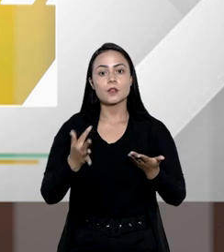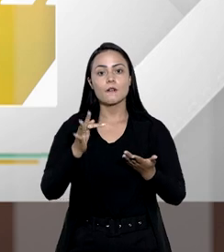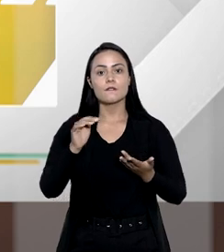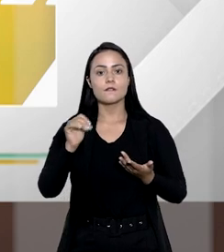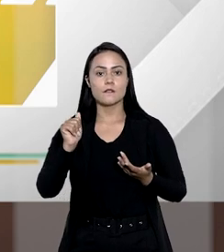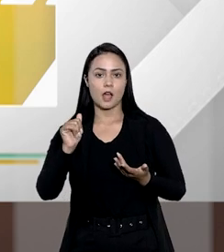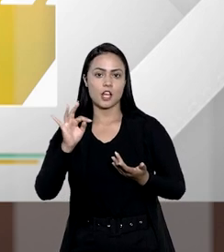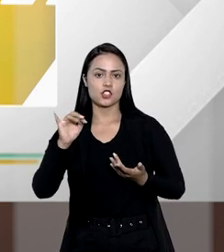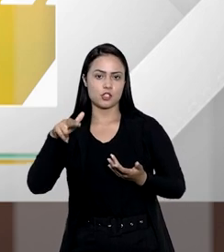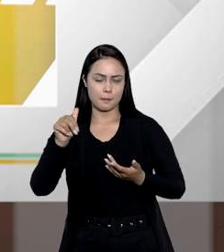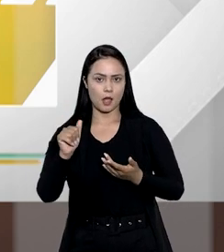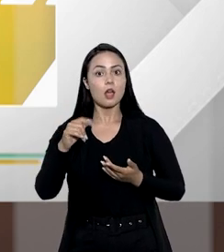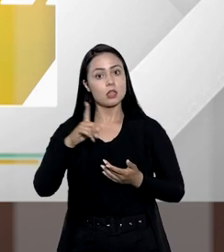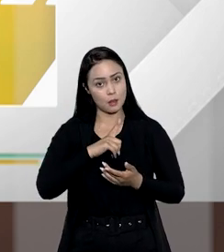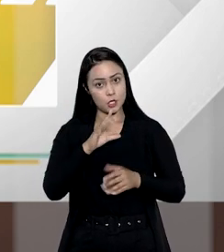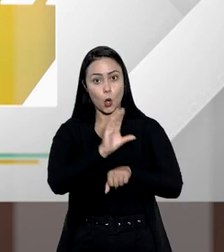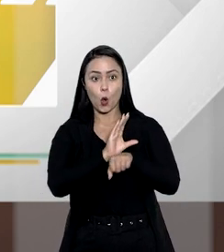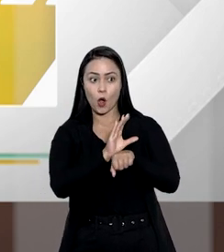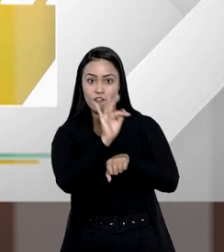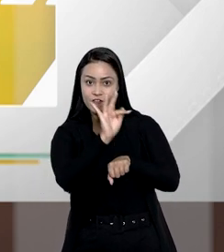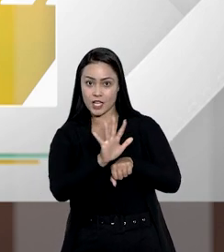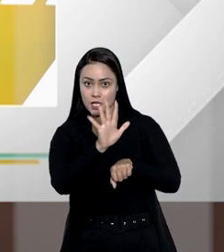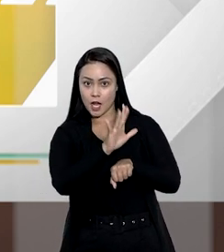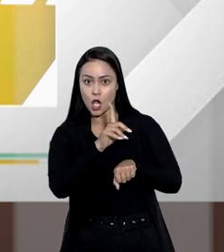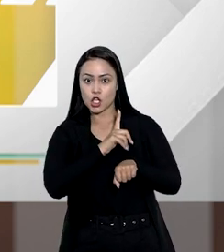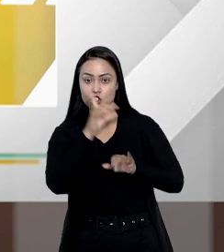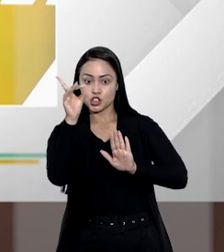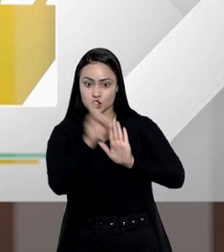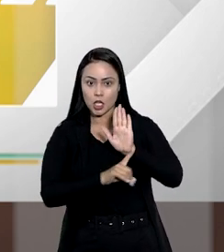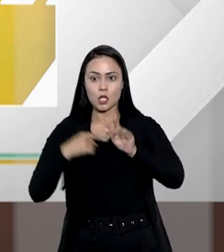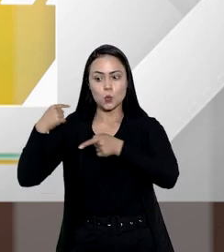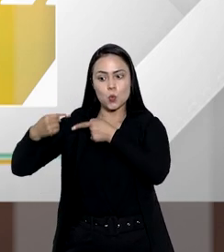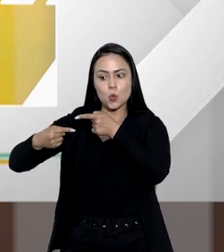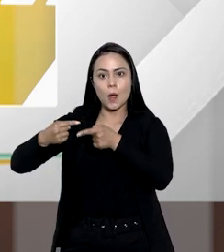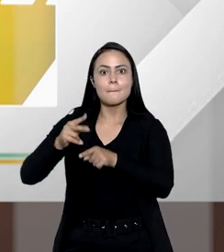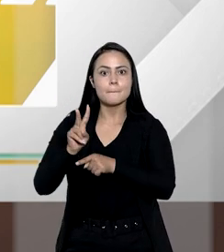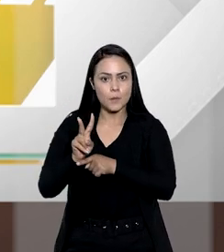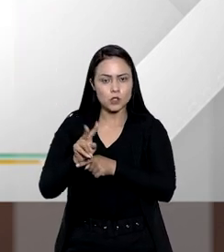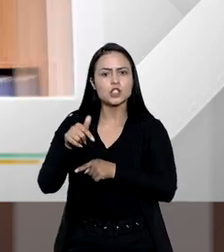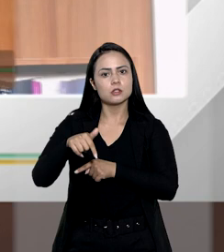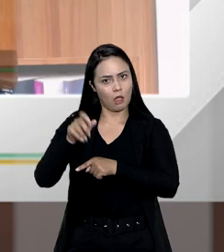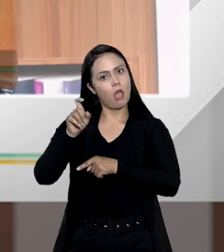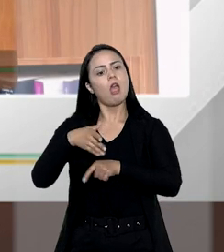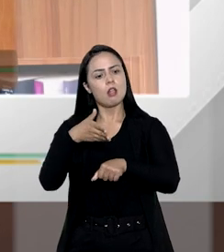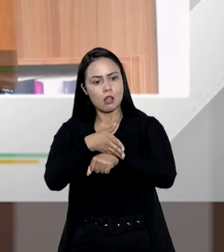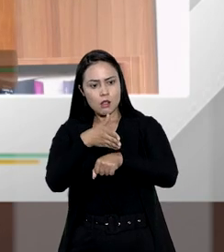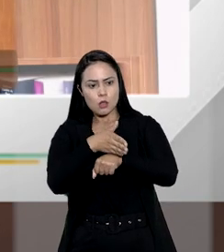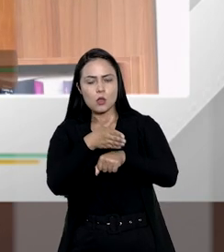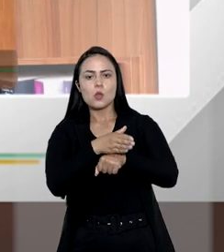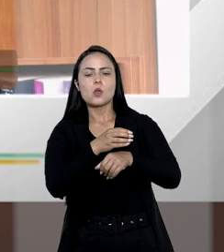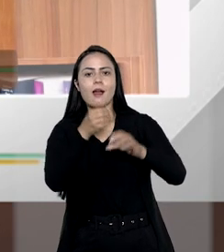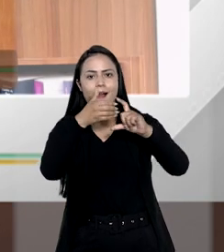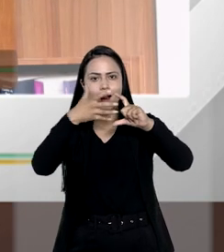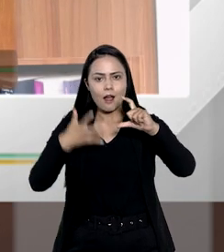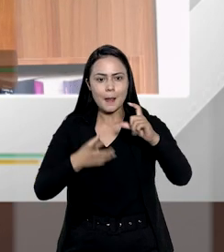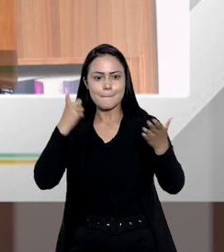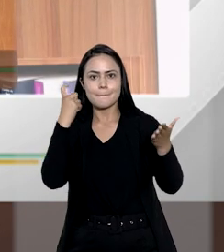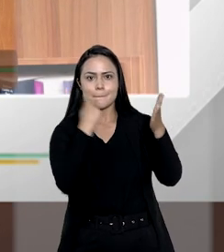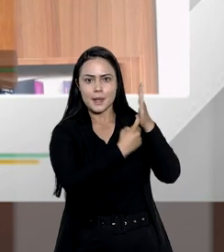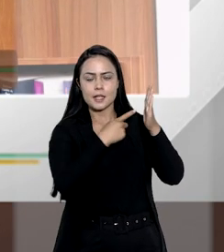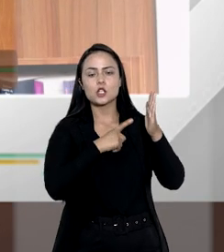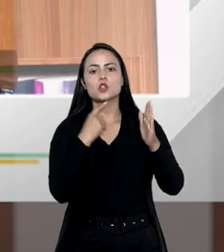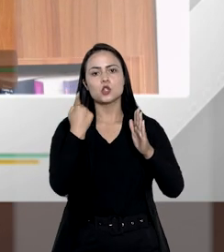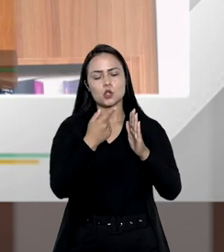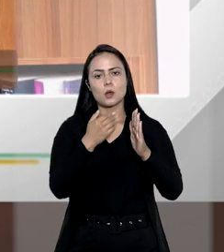Fátima, a gente tem na Constituição Federal o direito à herança protegido, seja, é dentro das cláusulas pétreas do nosso